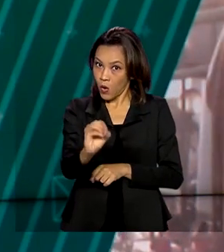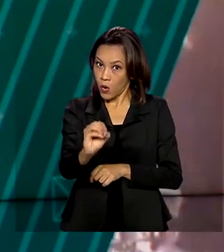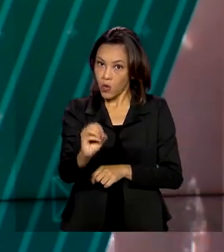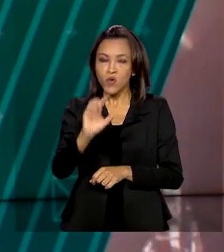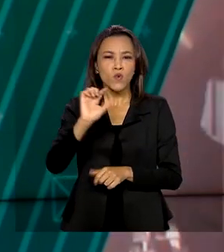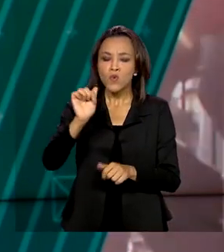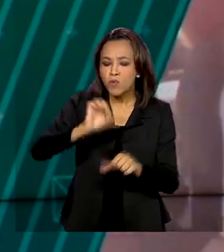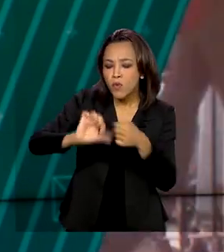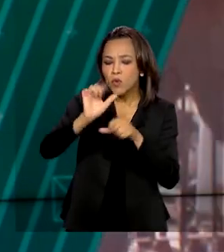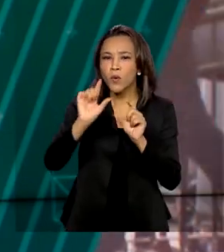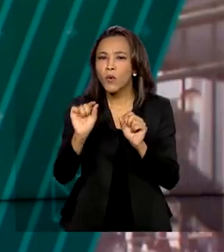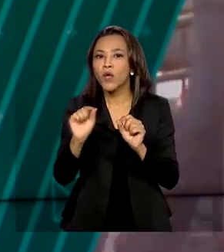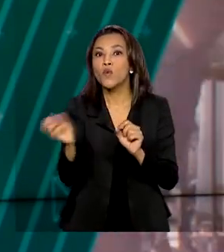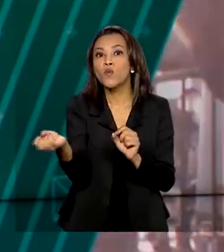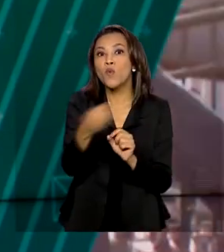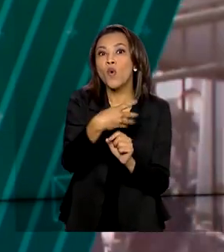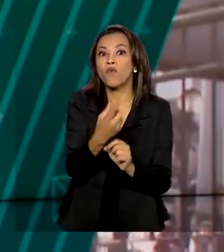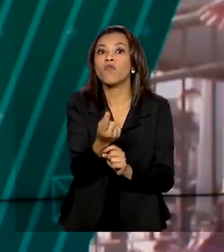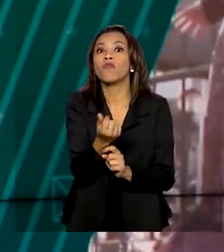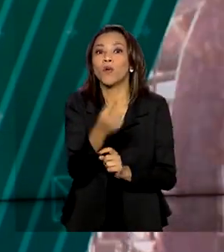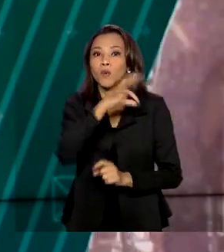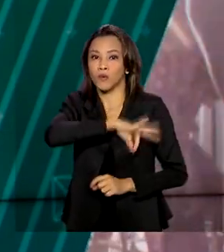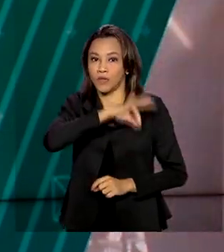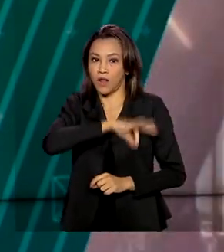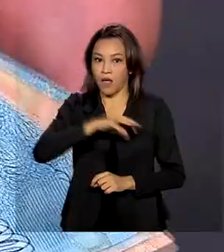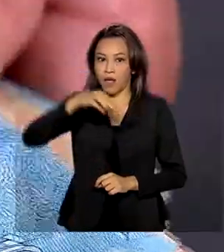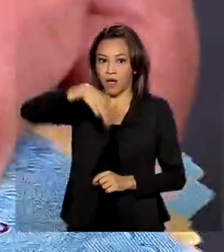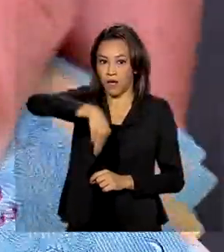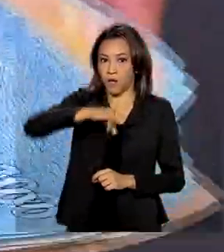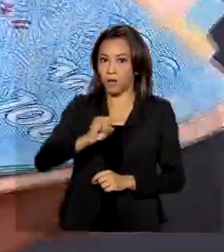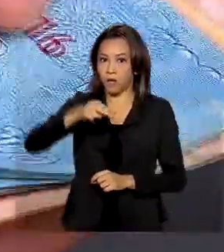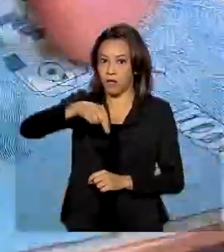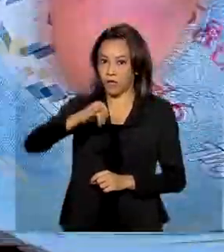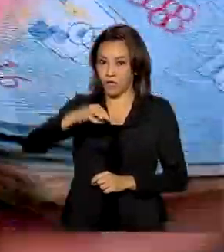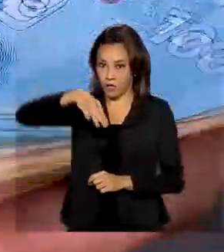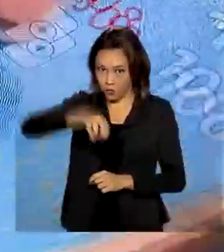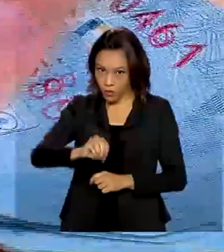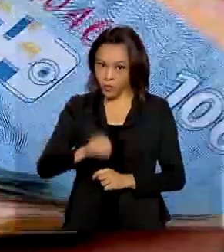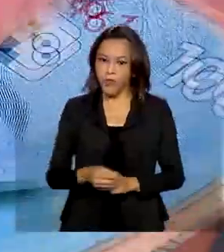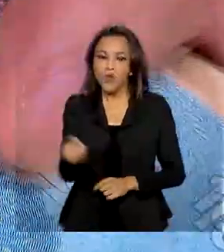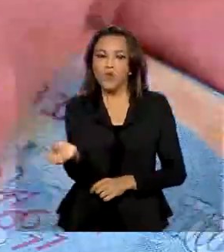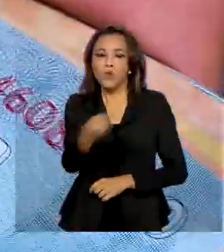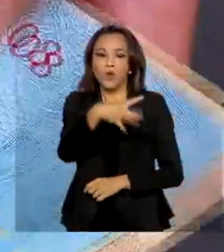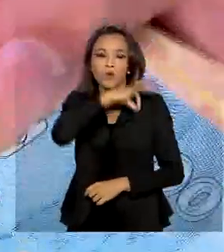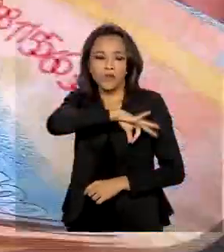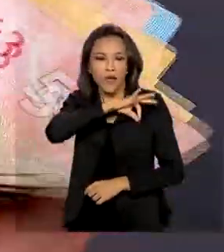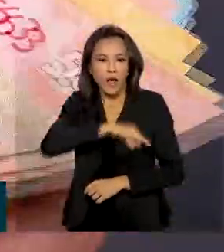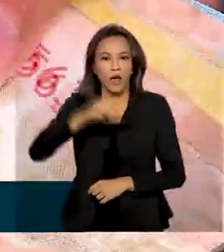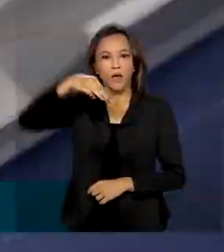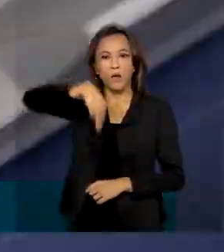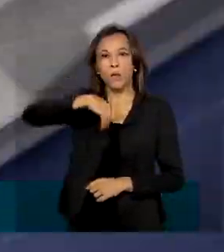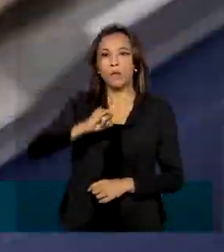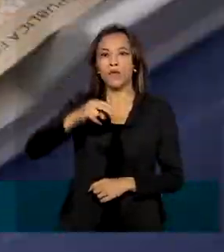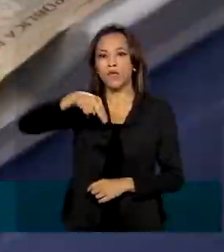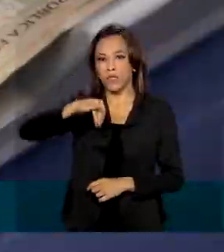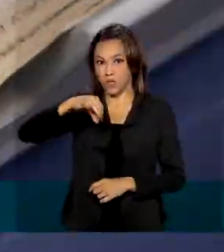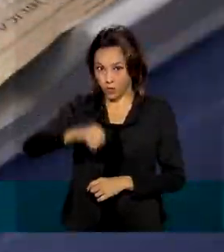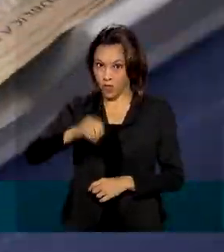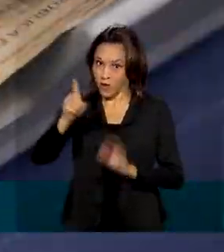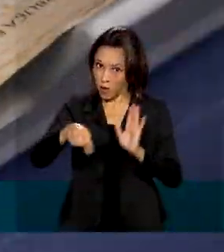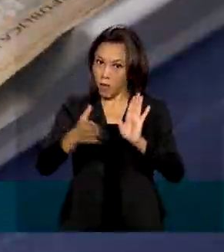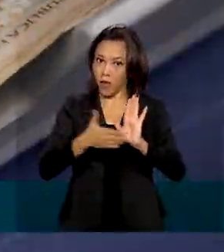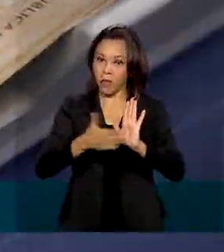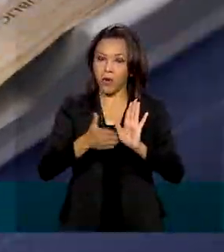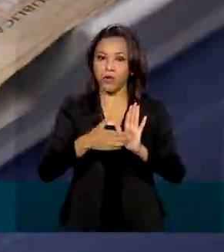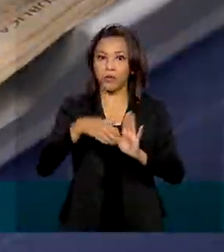as alterações está o novo valor do salário mínimo. O novo salário mínimo proposto pelo governo federal para 2021